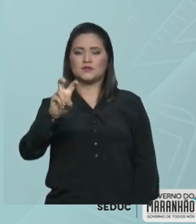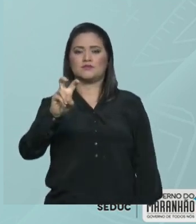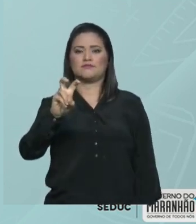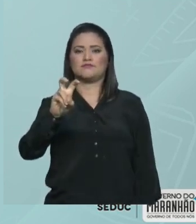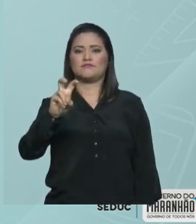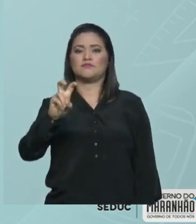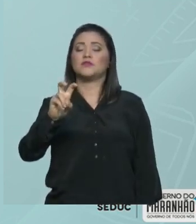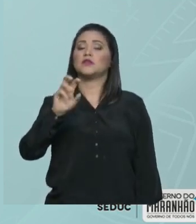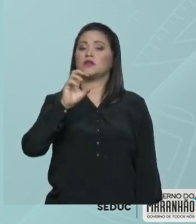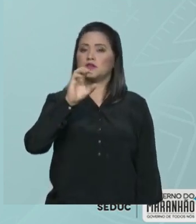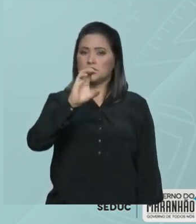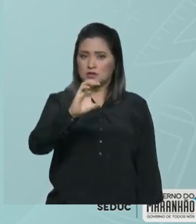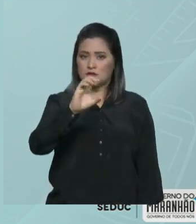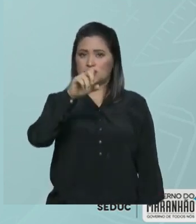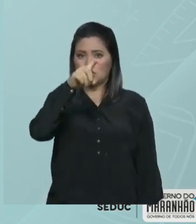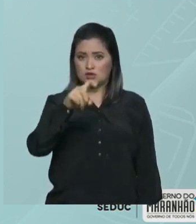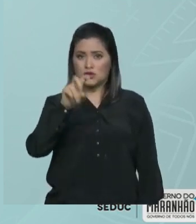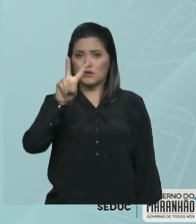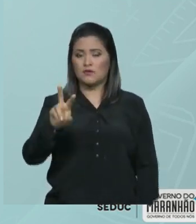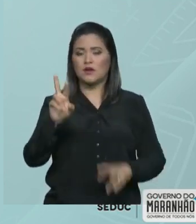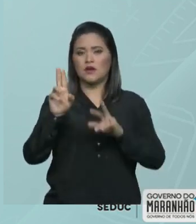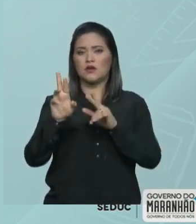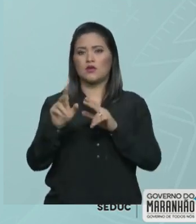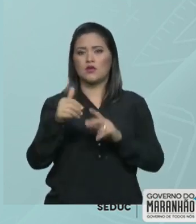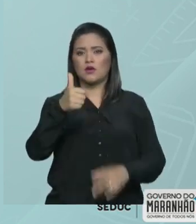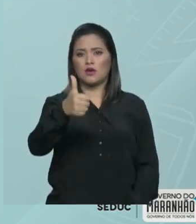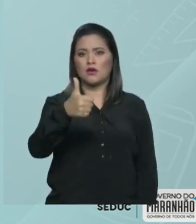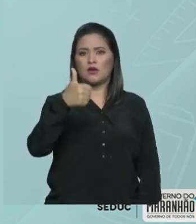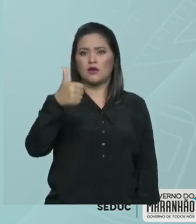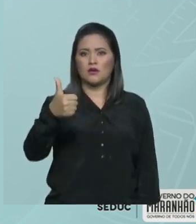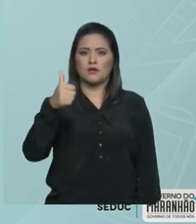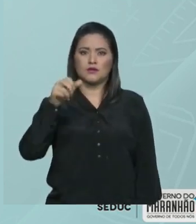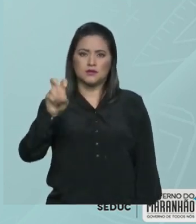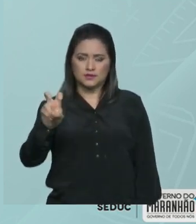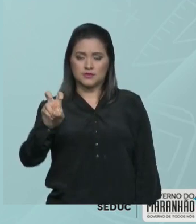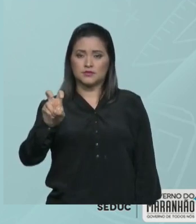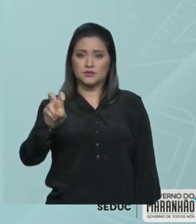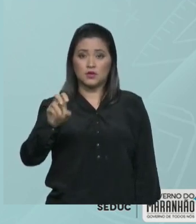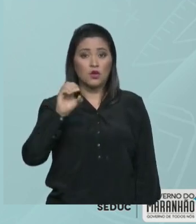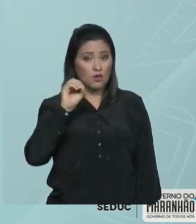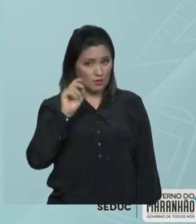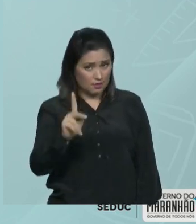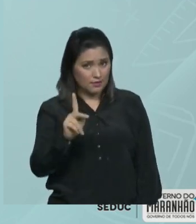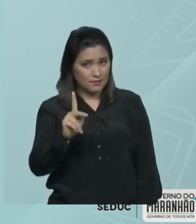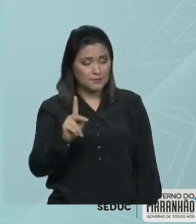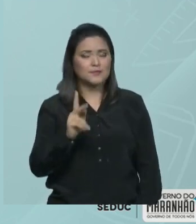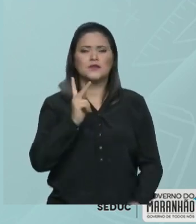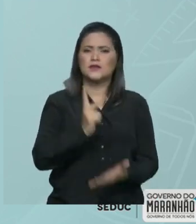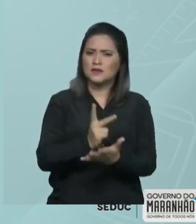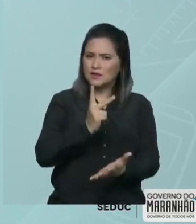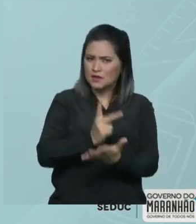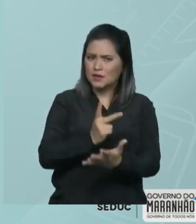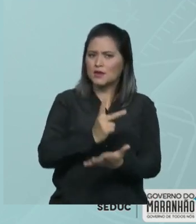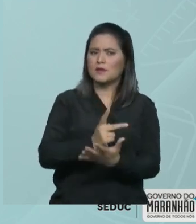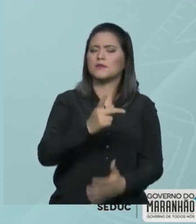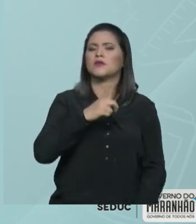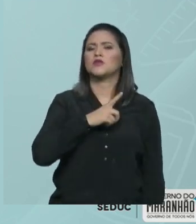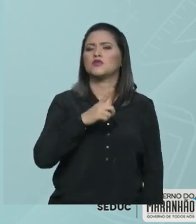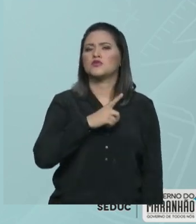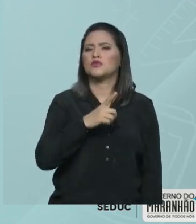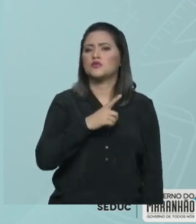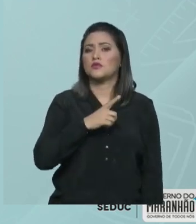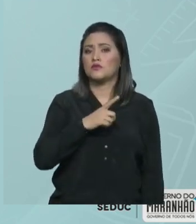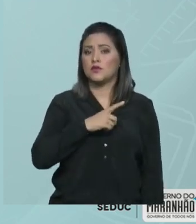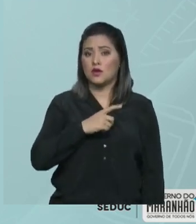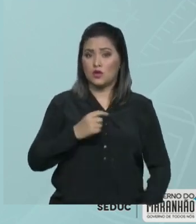X, V é igual a 115. Belezinha? Então, sempre que aparecer um número à direita,